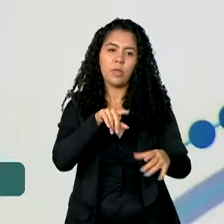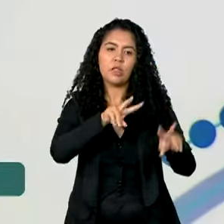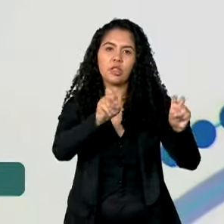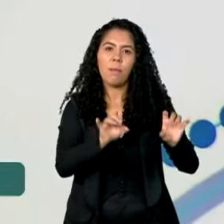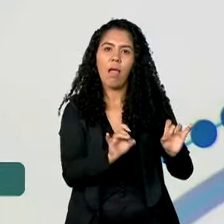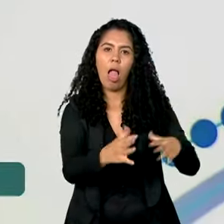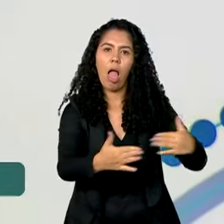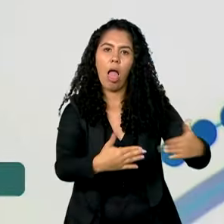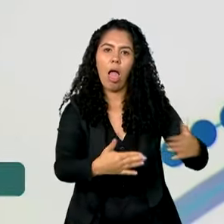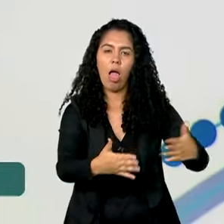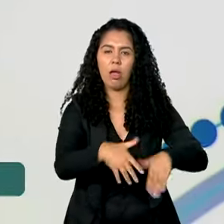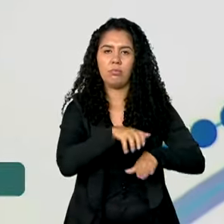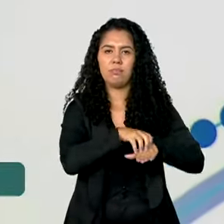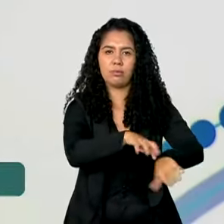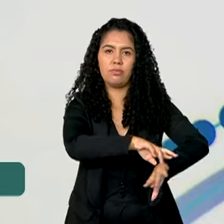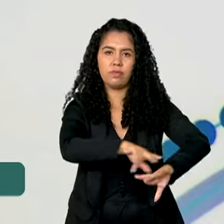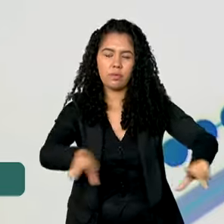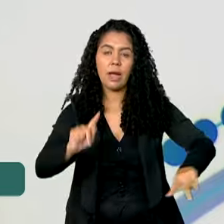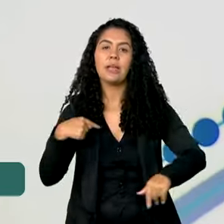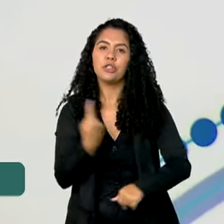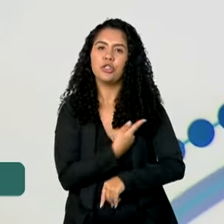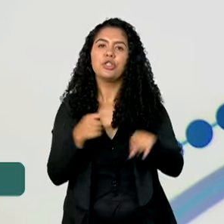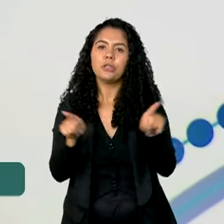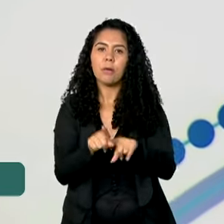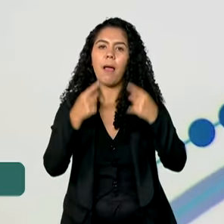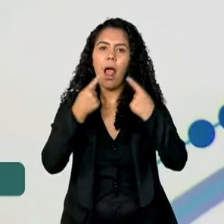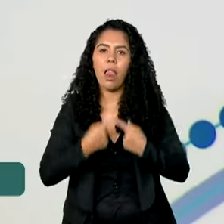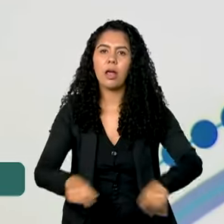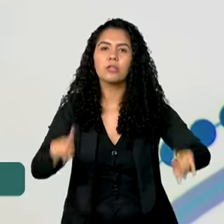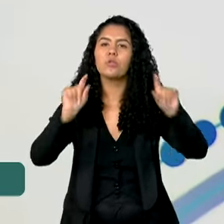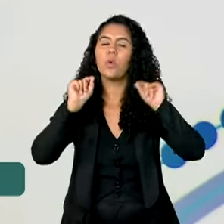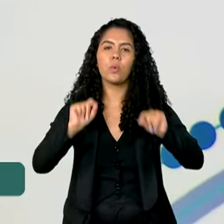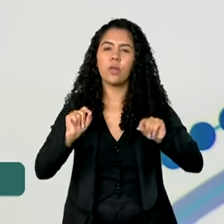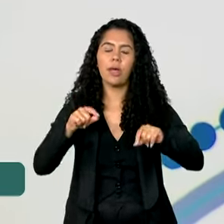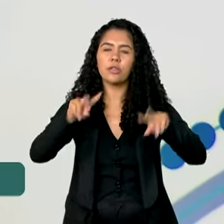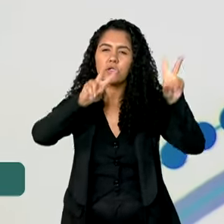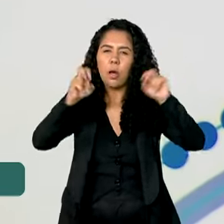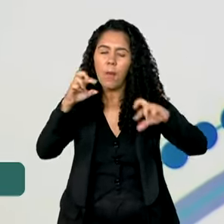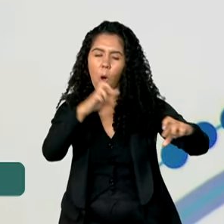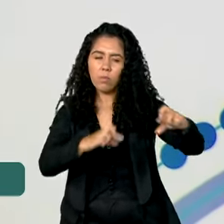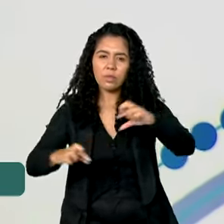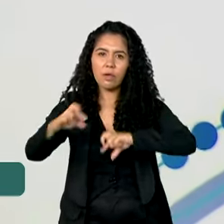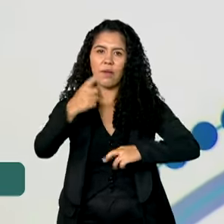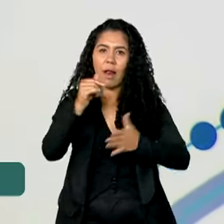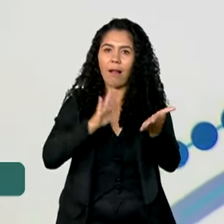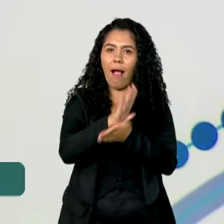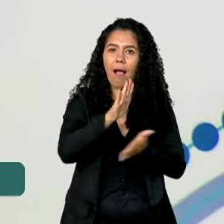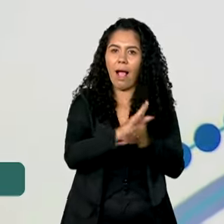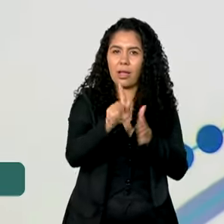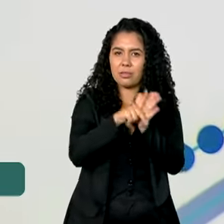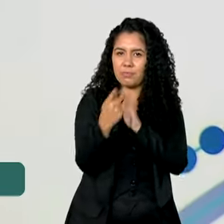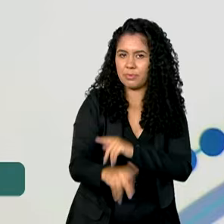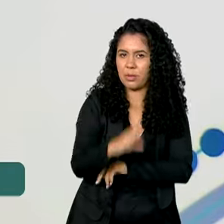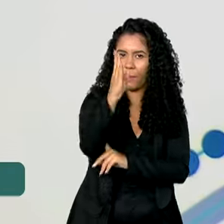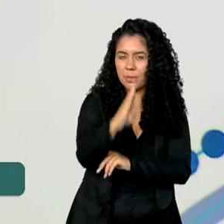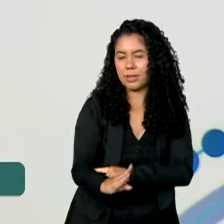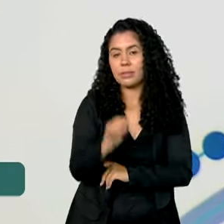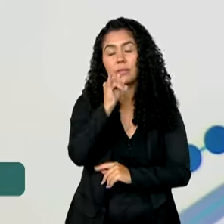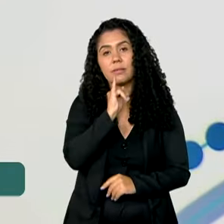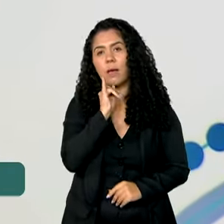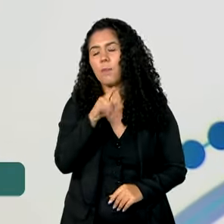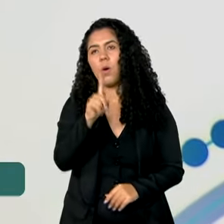Estamos lançando o Observatório do Custo Brasil. Então foi feito um estudo, ele é de 1